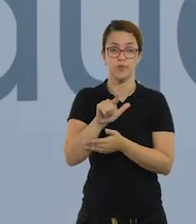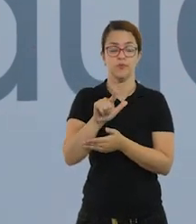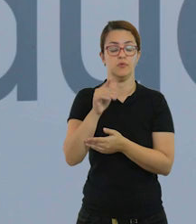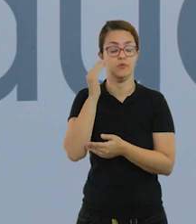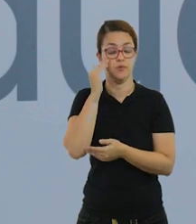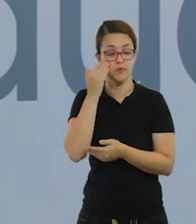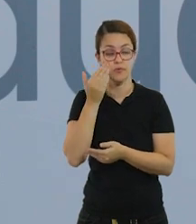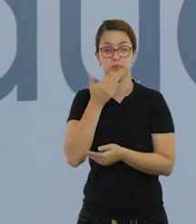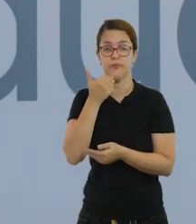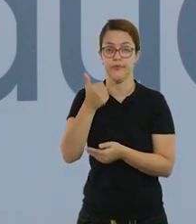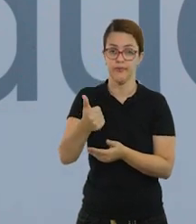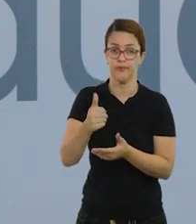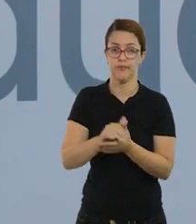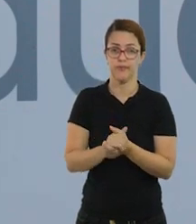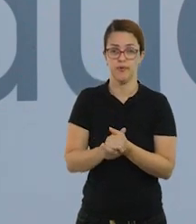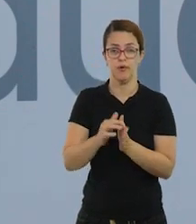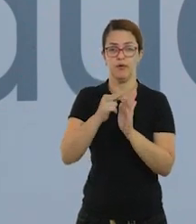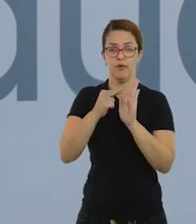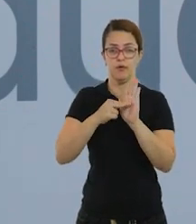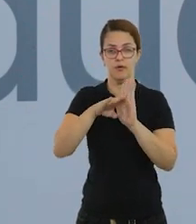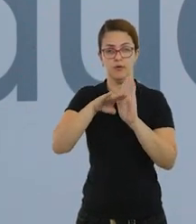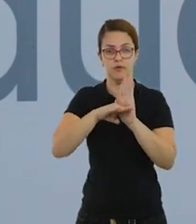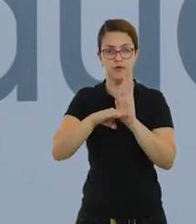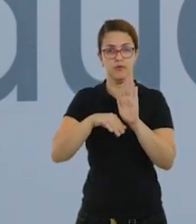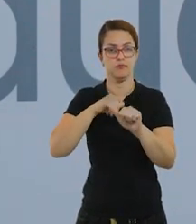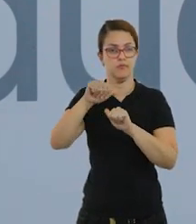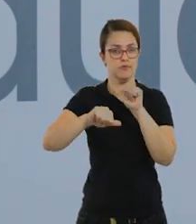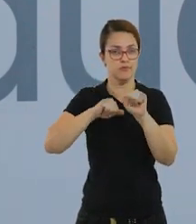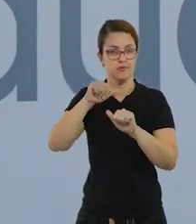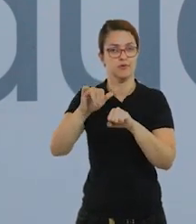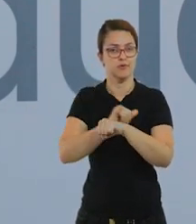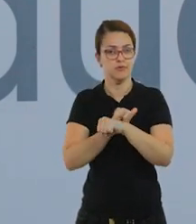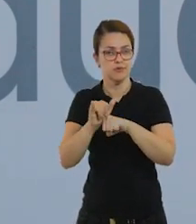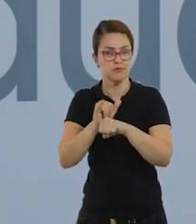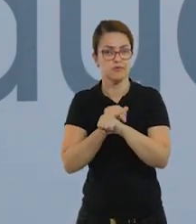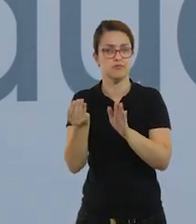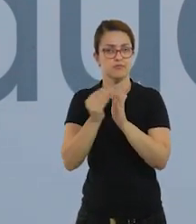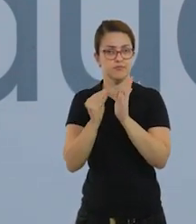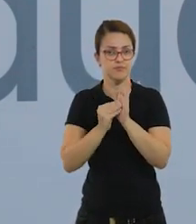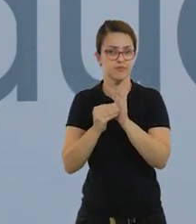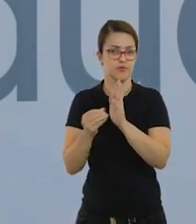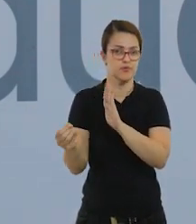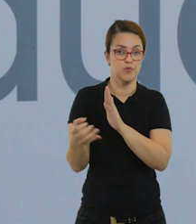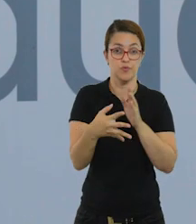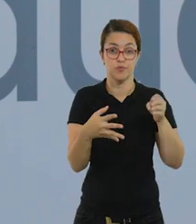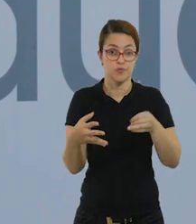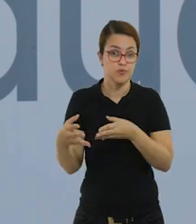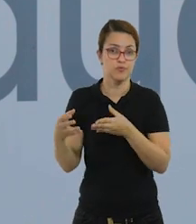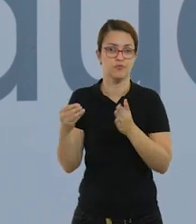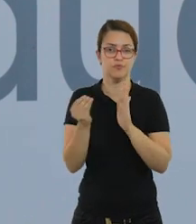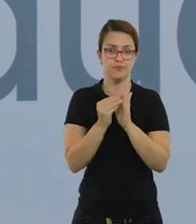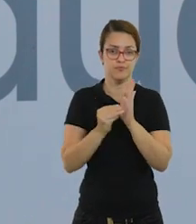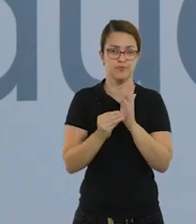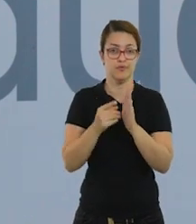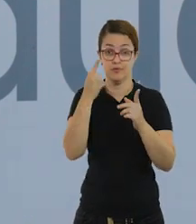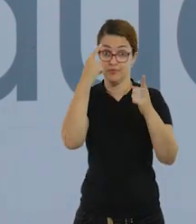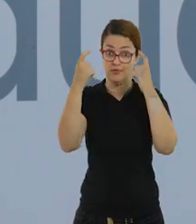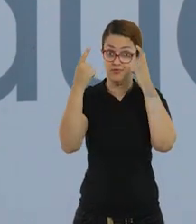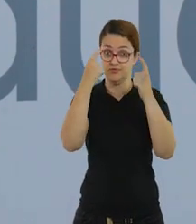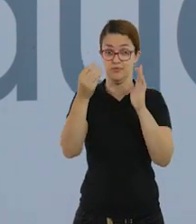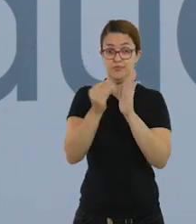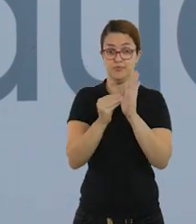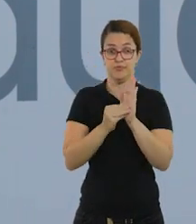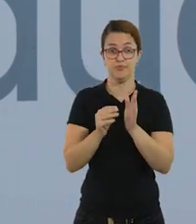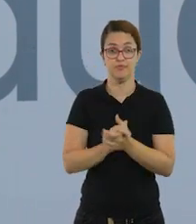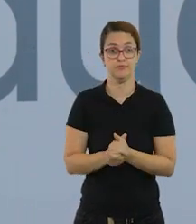você conseguir entender melhor como que funcionam as regras, variações, e poder criar novas, dependendo da facilidade que